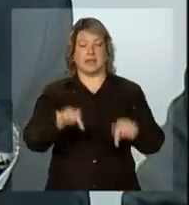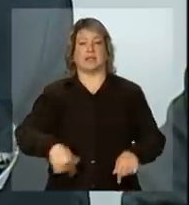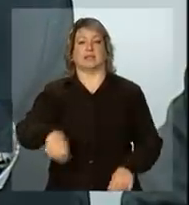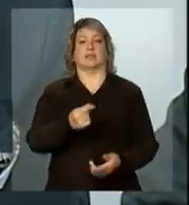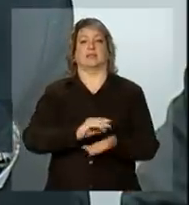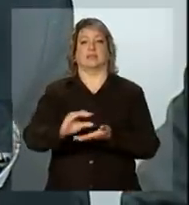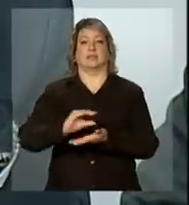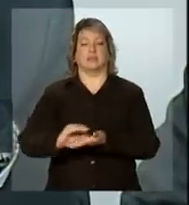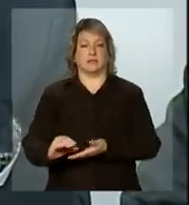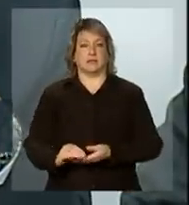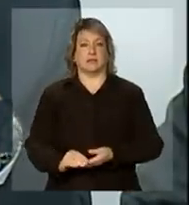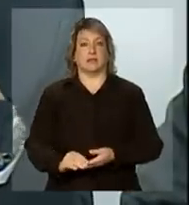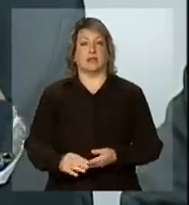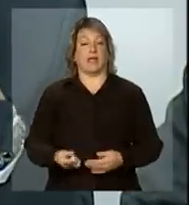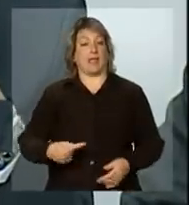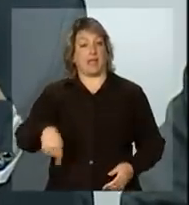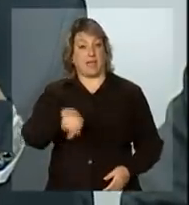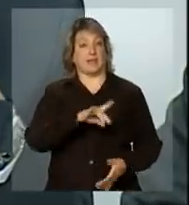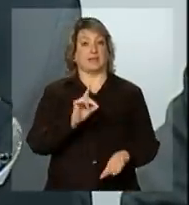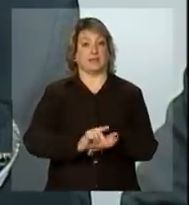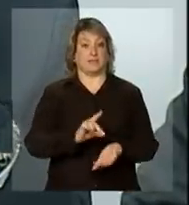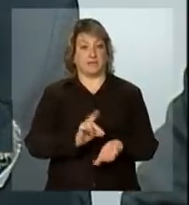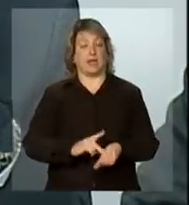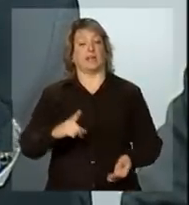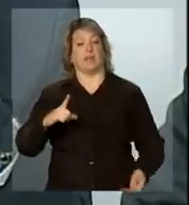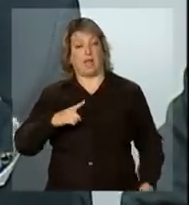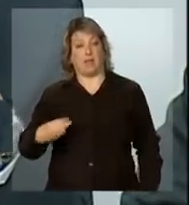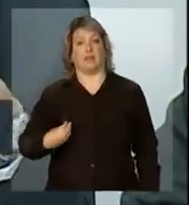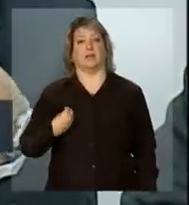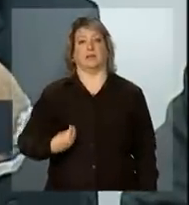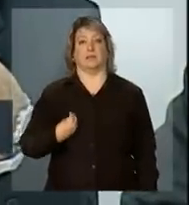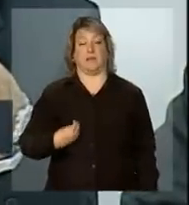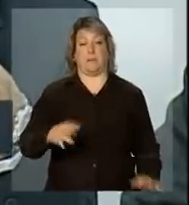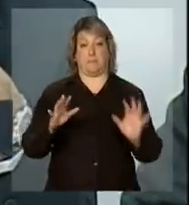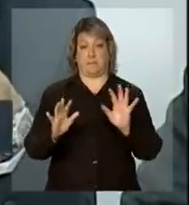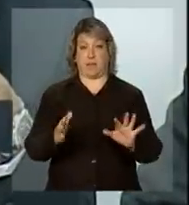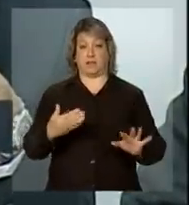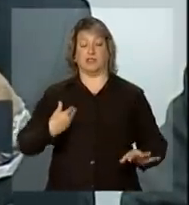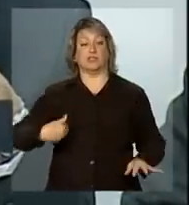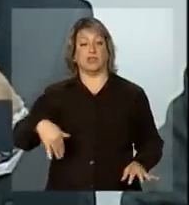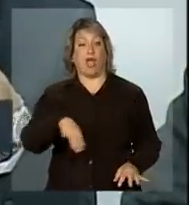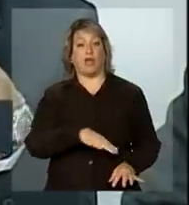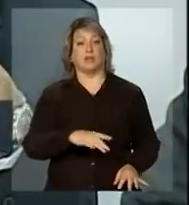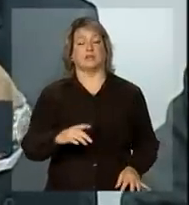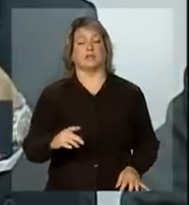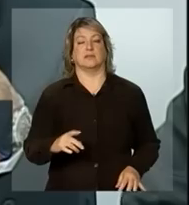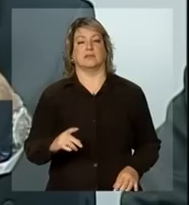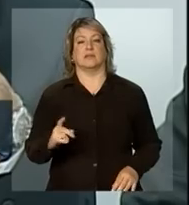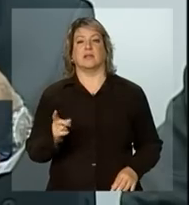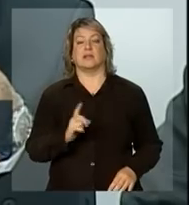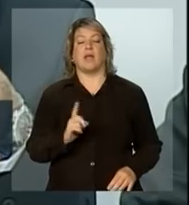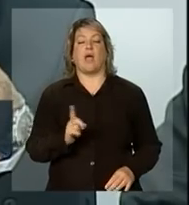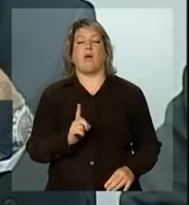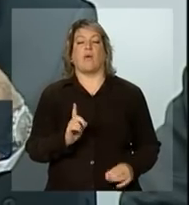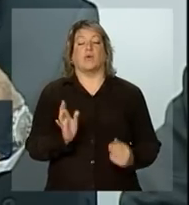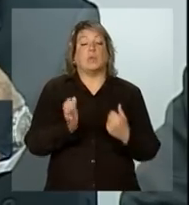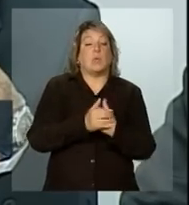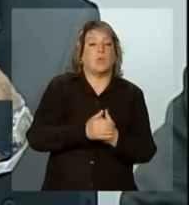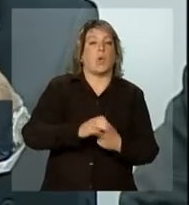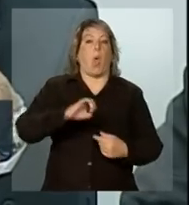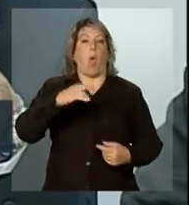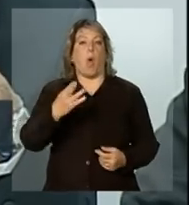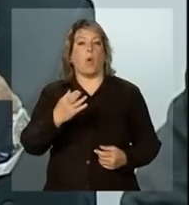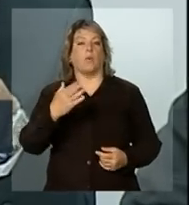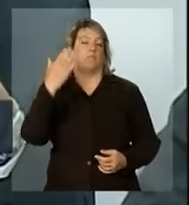investimentos e eles, de fato, vêm ocorrendo. Agora, nós não escondemos nem desconhecemos que as